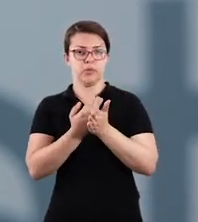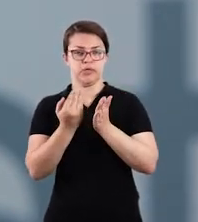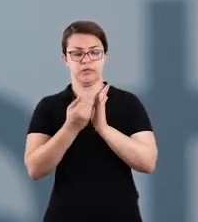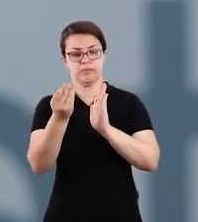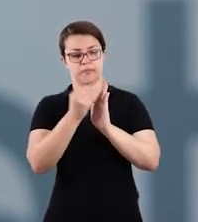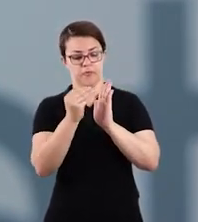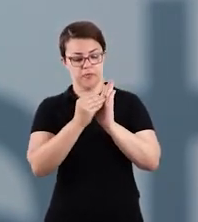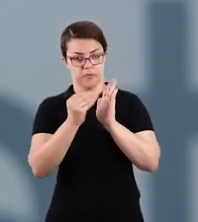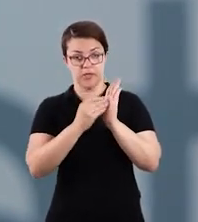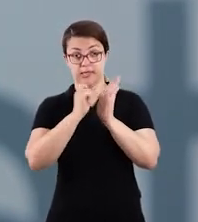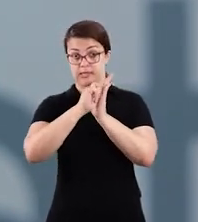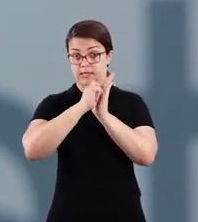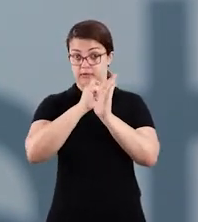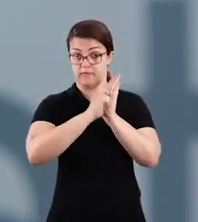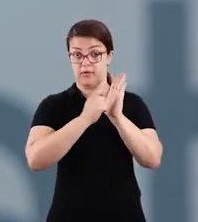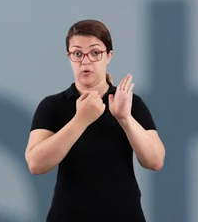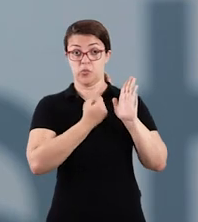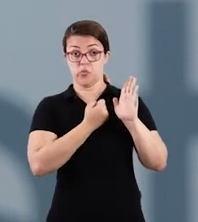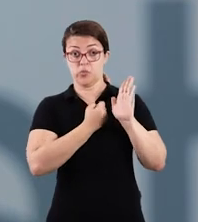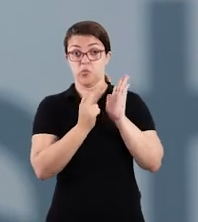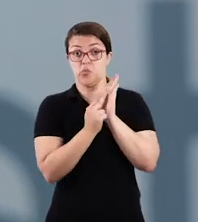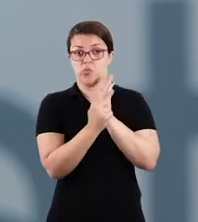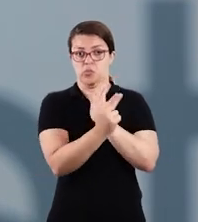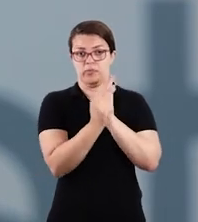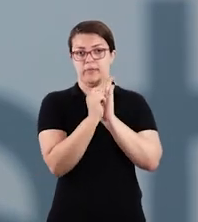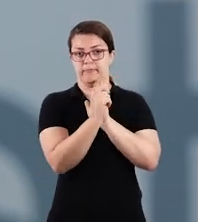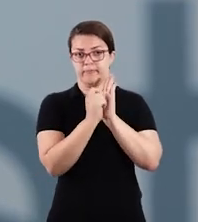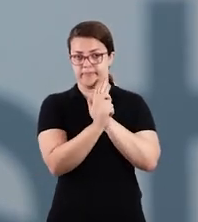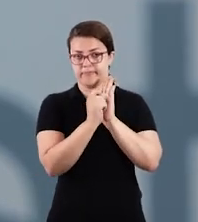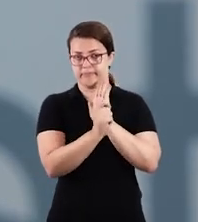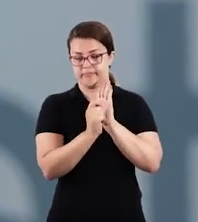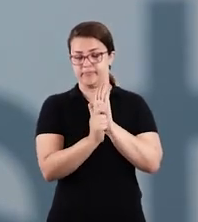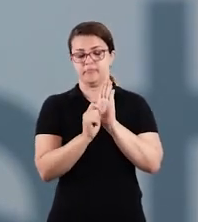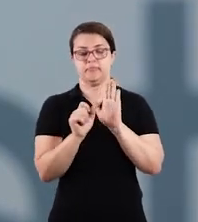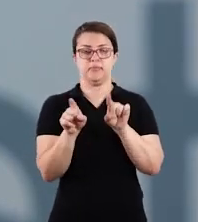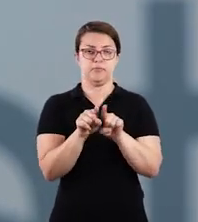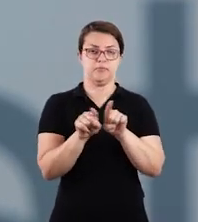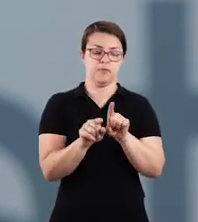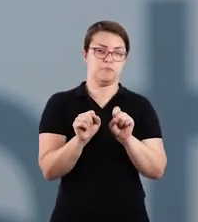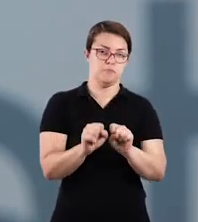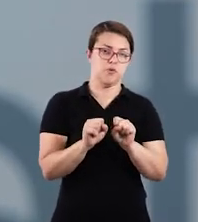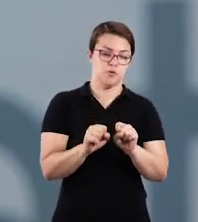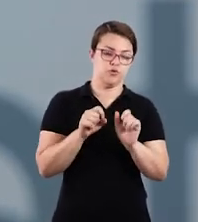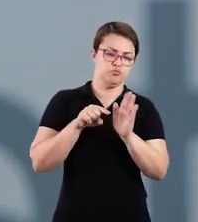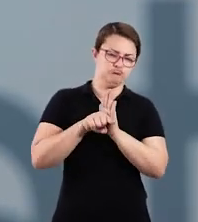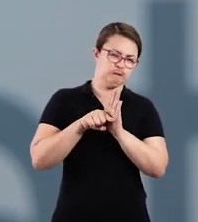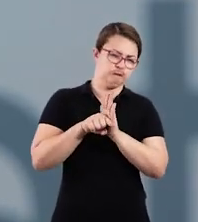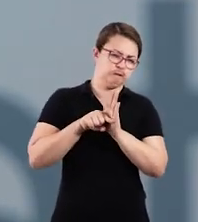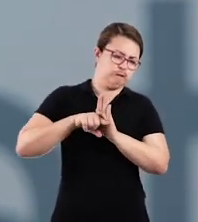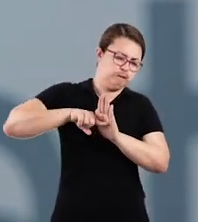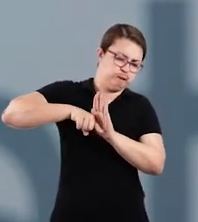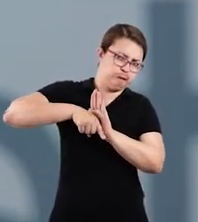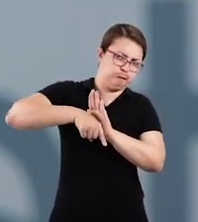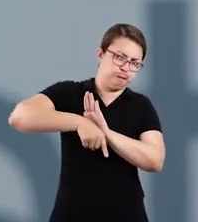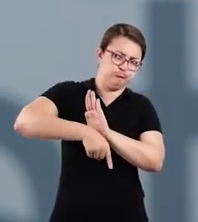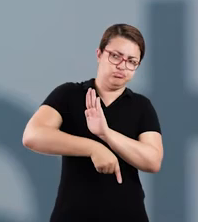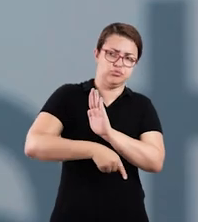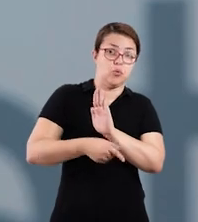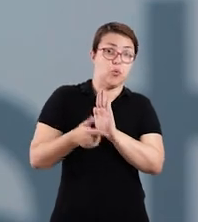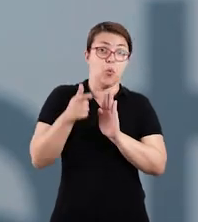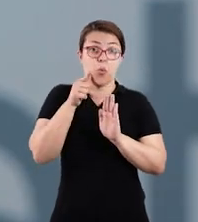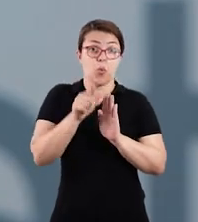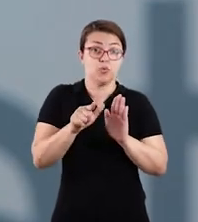tá? Escrever eles por extenso. E também, vocês podem fazer uma pesquisa mais profunda sobre outros